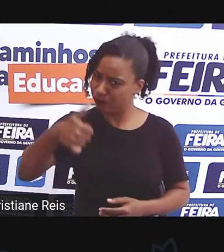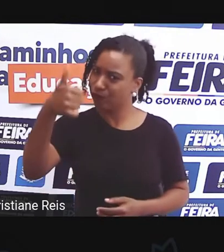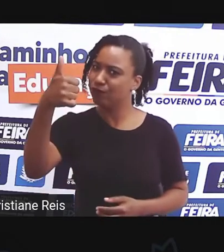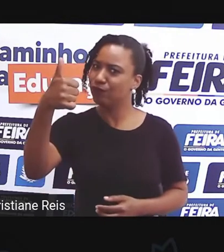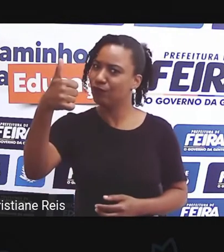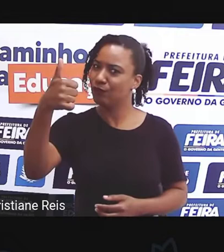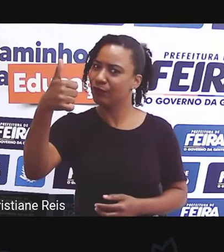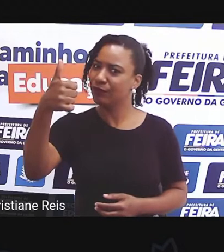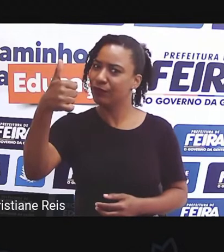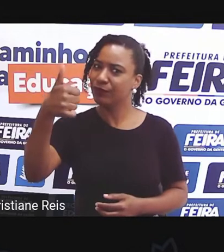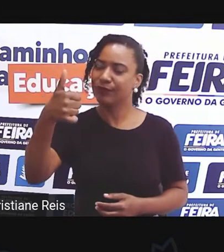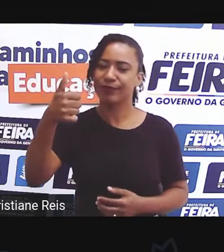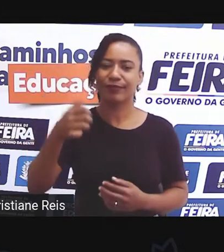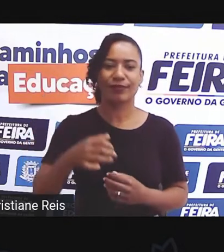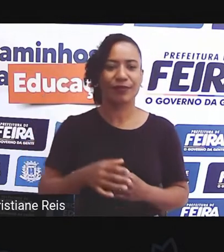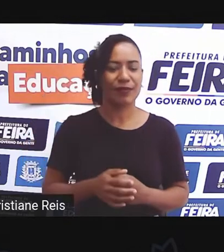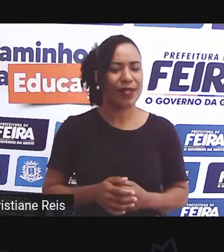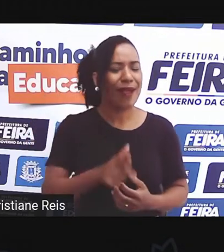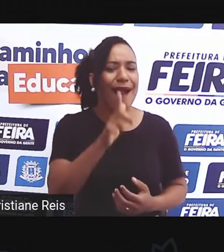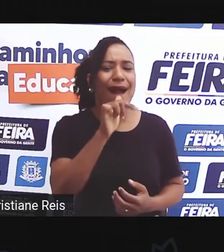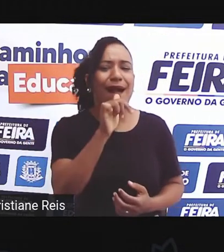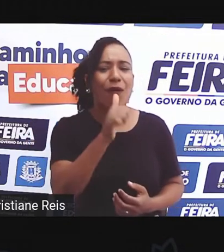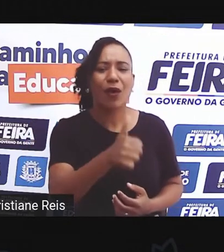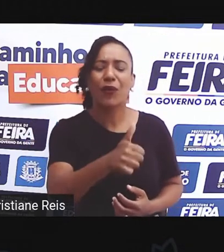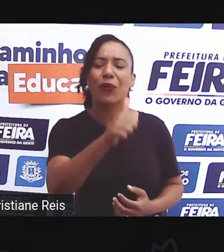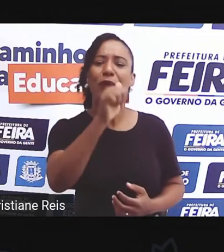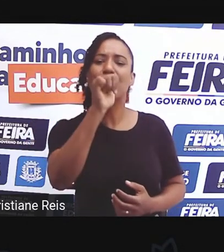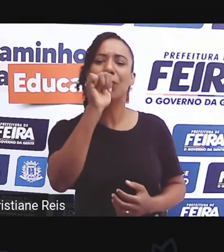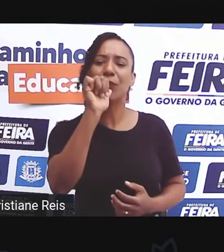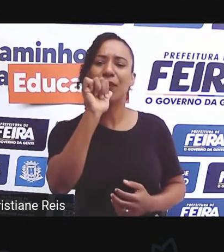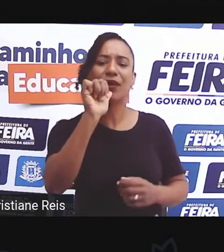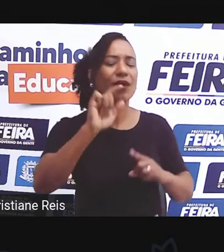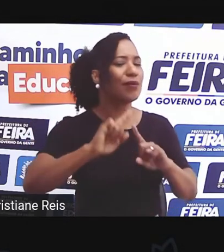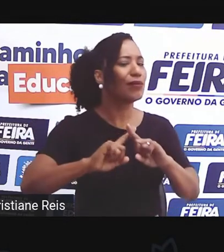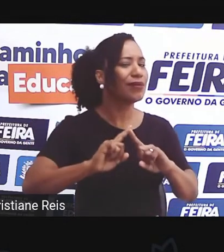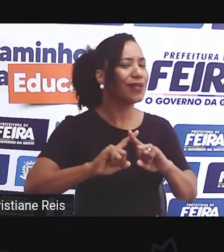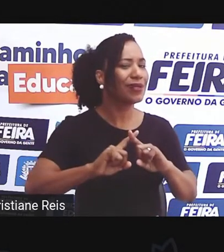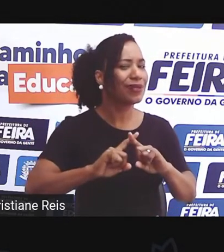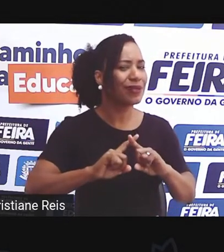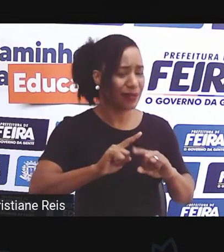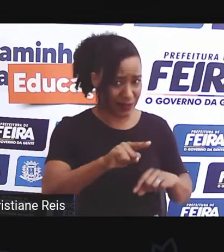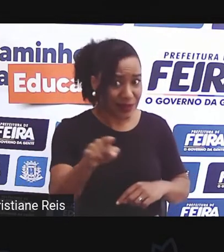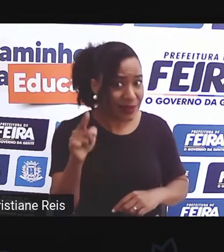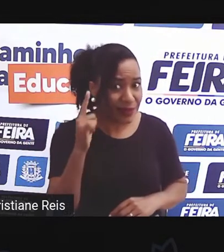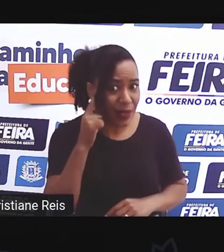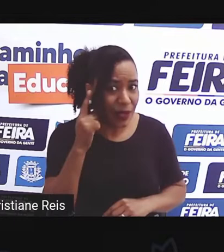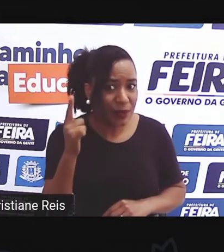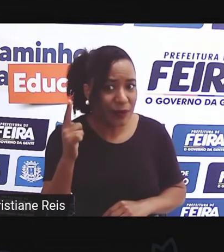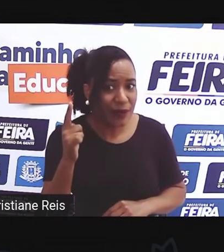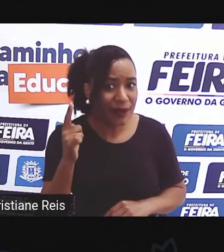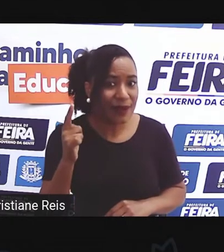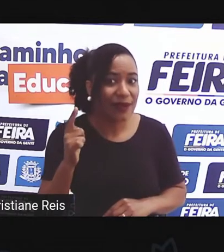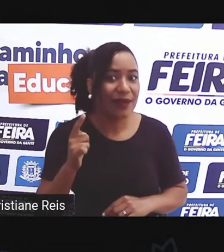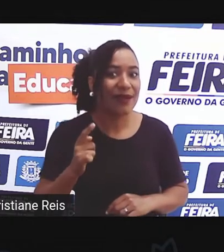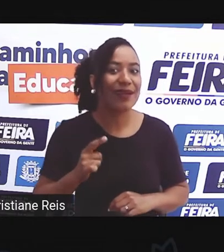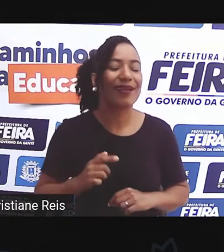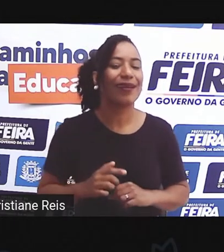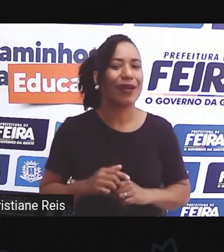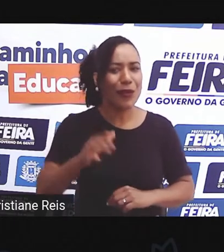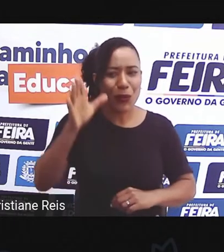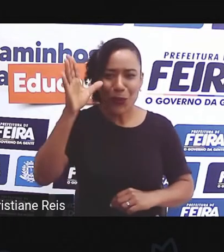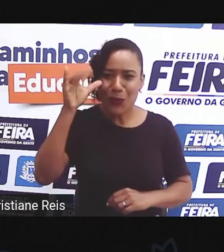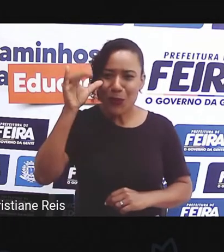Por que precisamos beber água? Quem sabe a resposta? Ah, eu fiquei curiosa